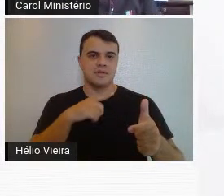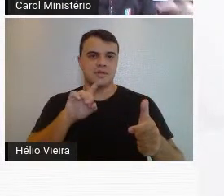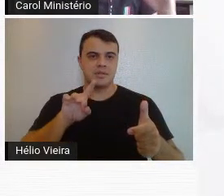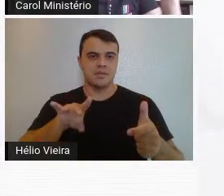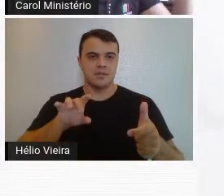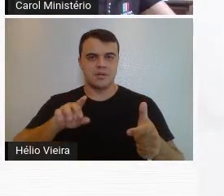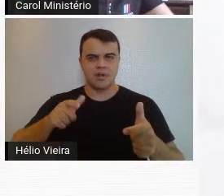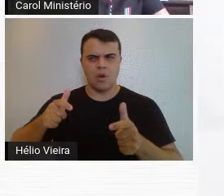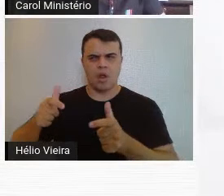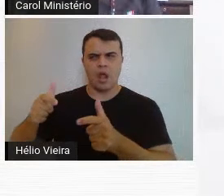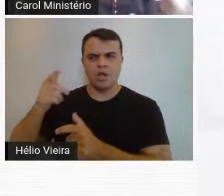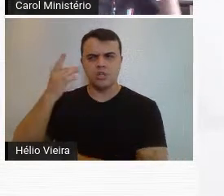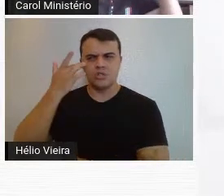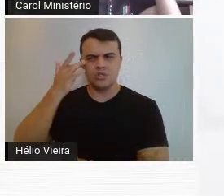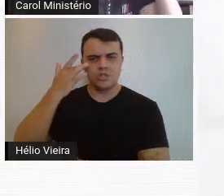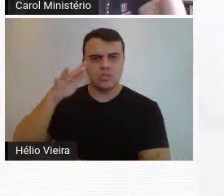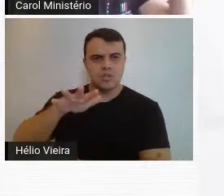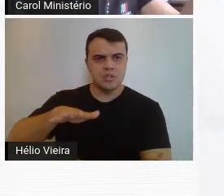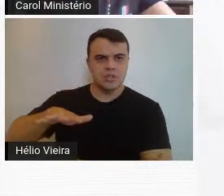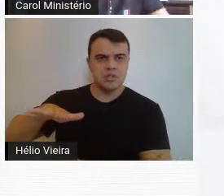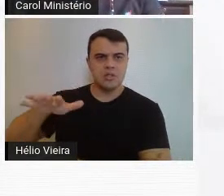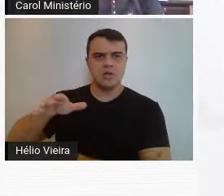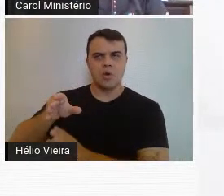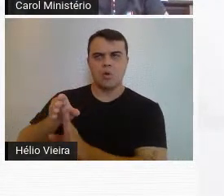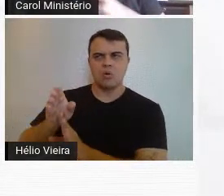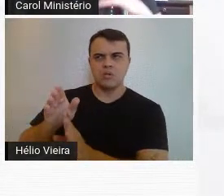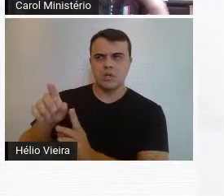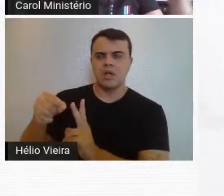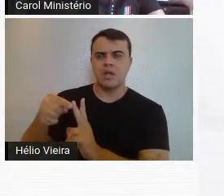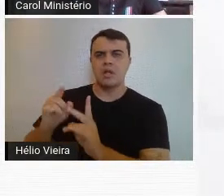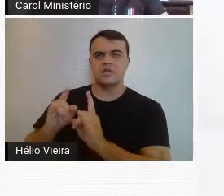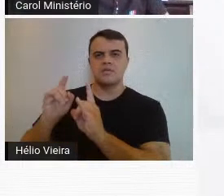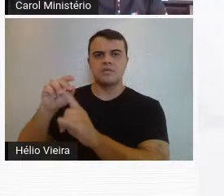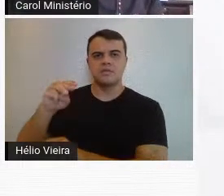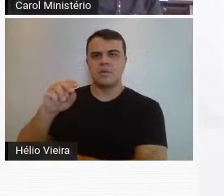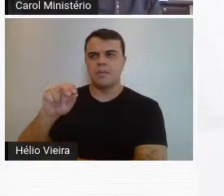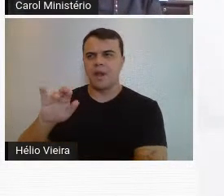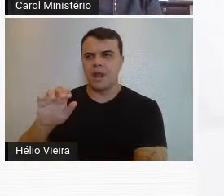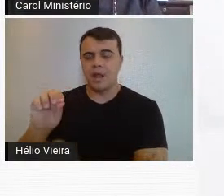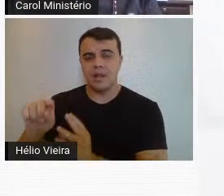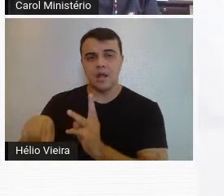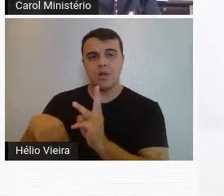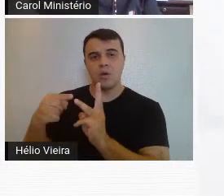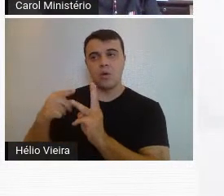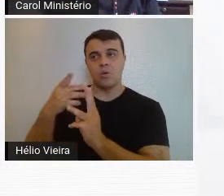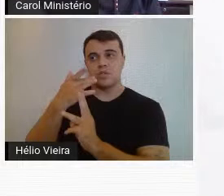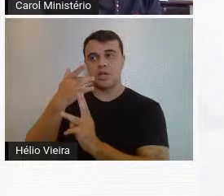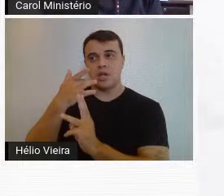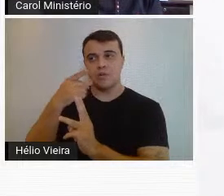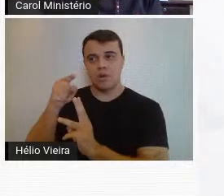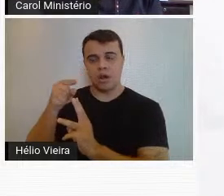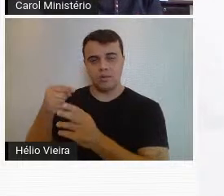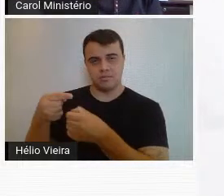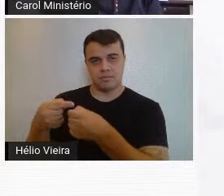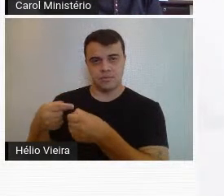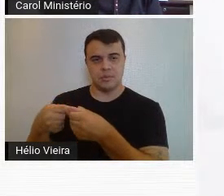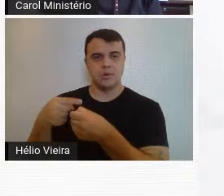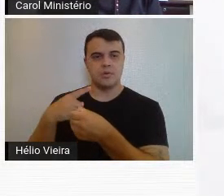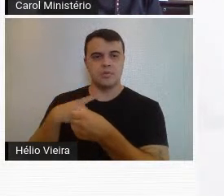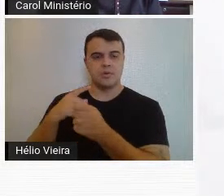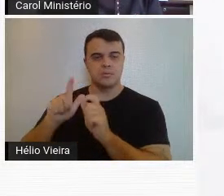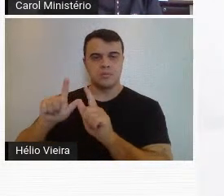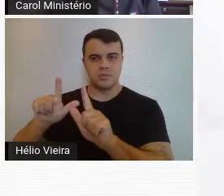os grandes salões do Conselho Deliberativo, do Edifício Mariana, ou do próprio Teatro Municipal, onde também havia muitas